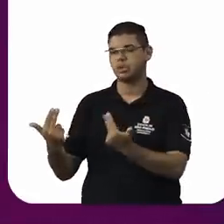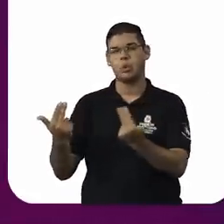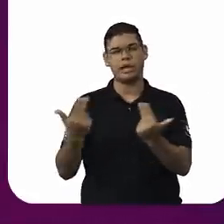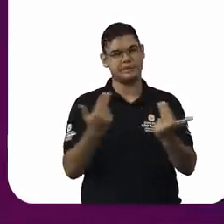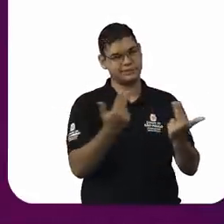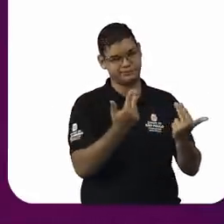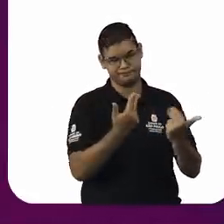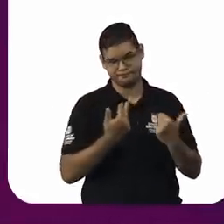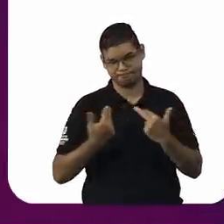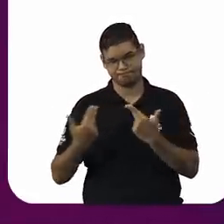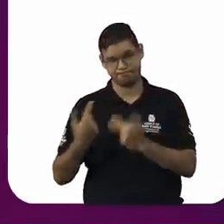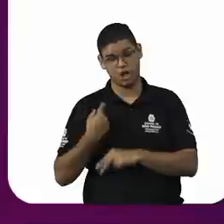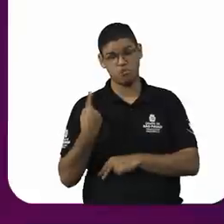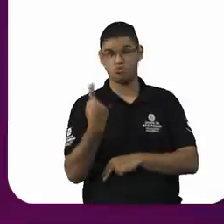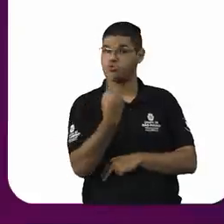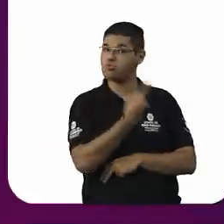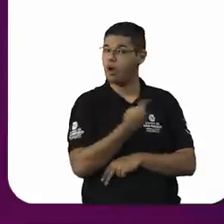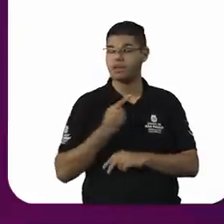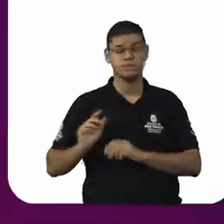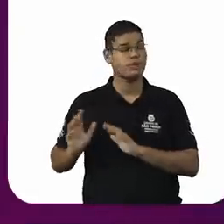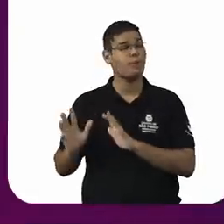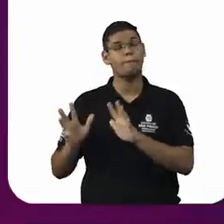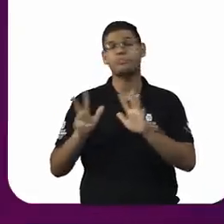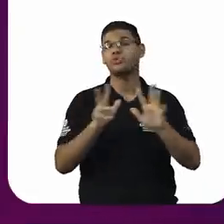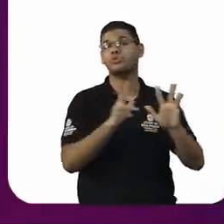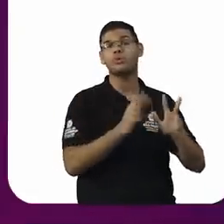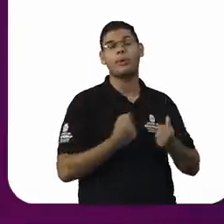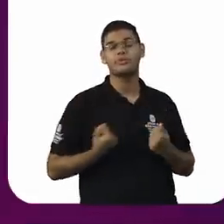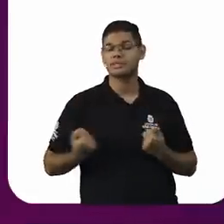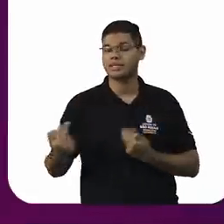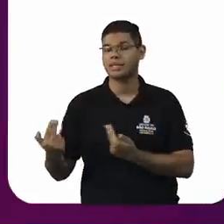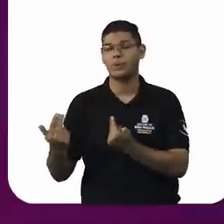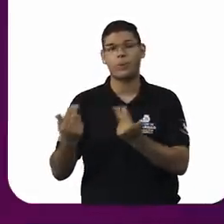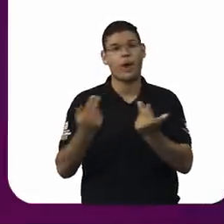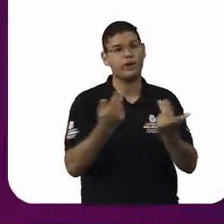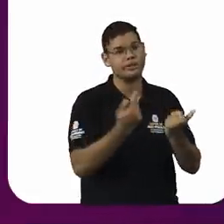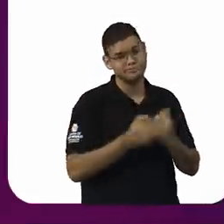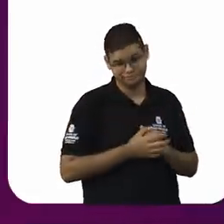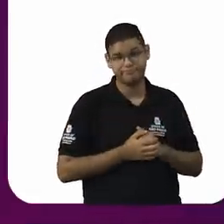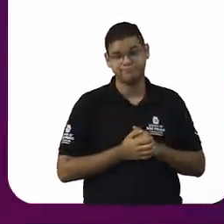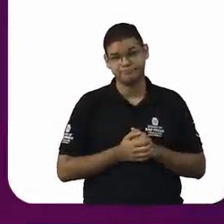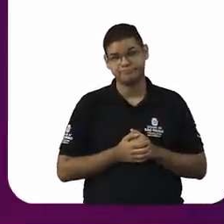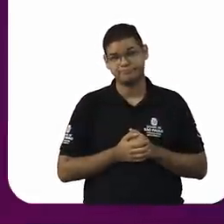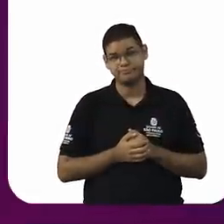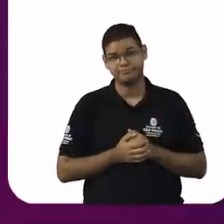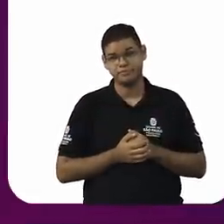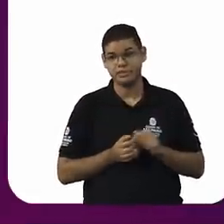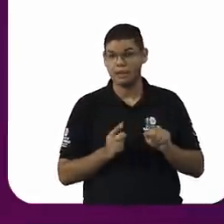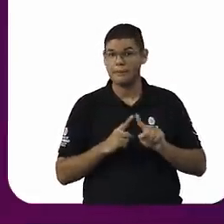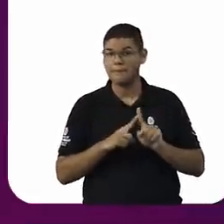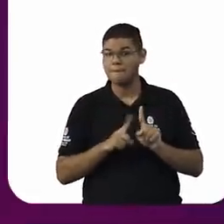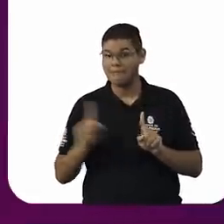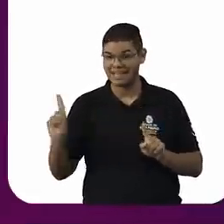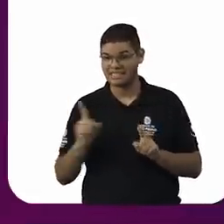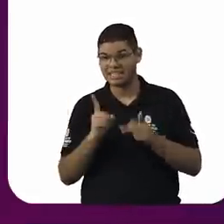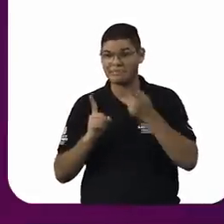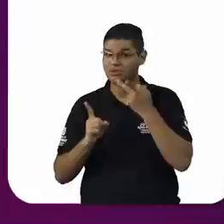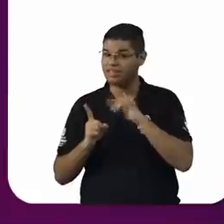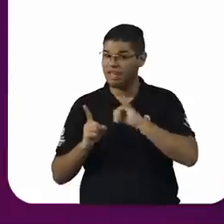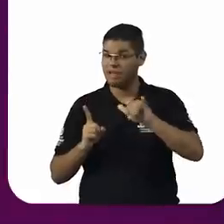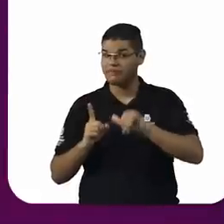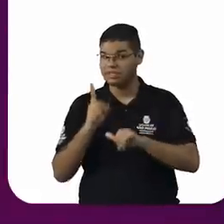somos todos iguais, mas ela não está vendo que na hora da violência, na hora da